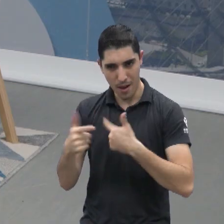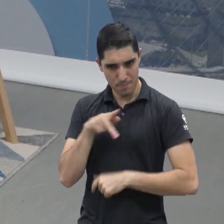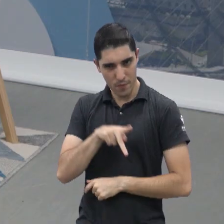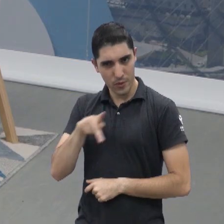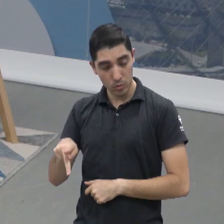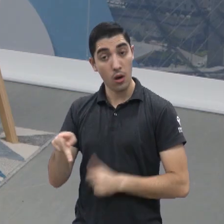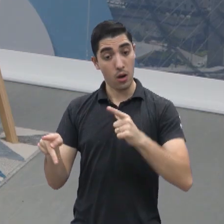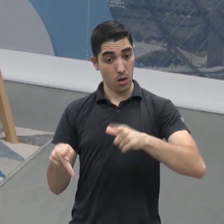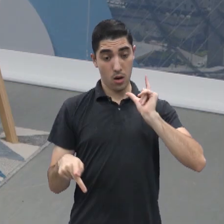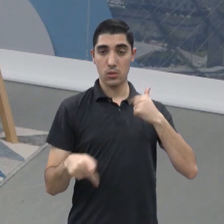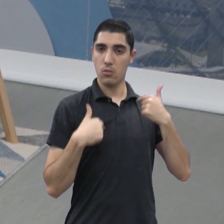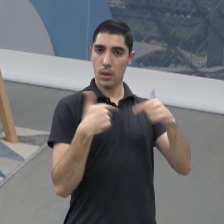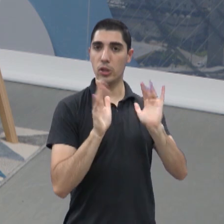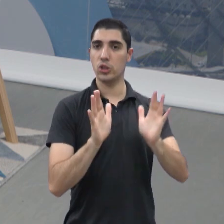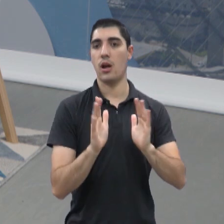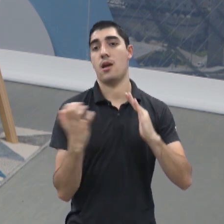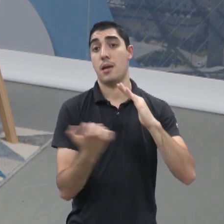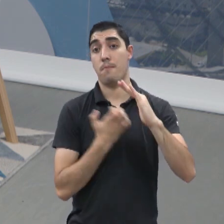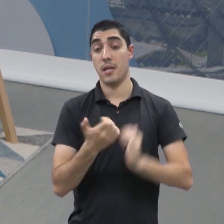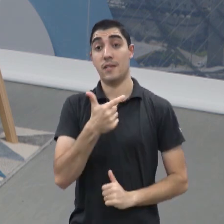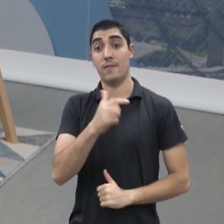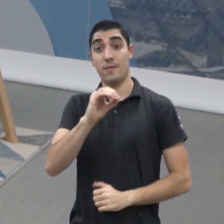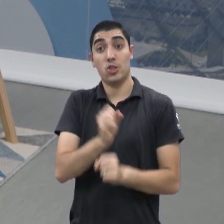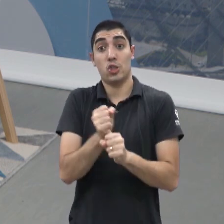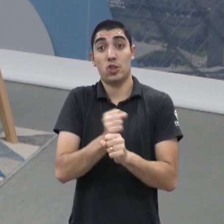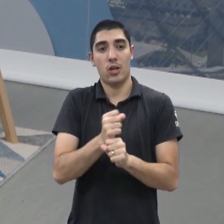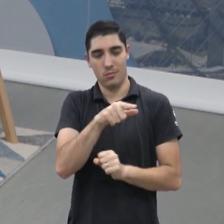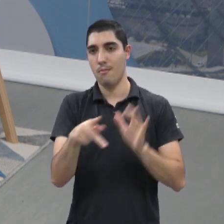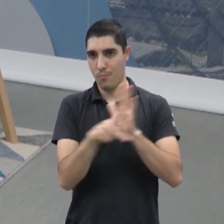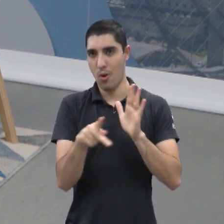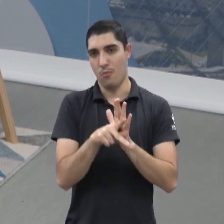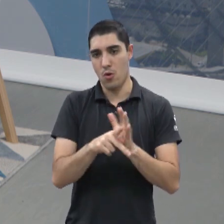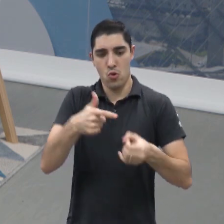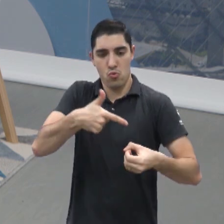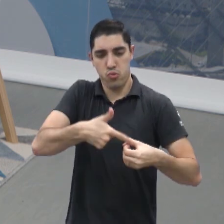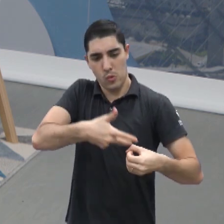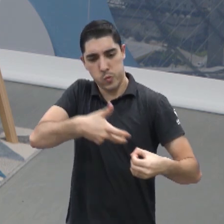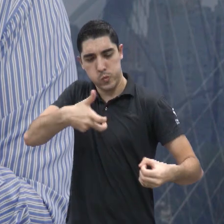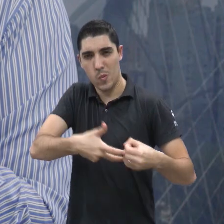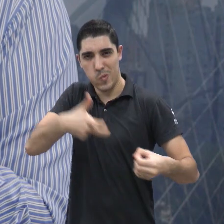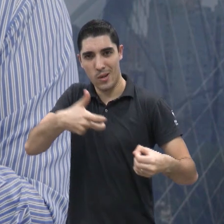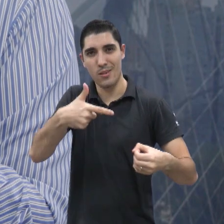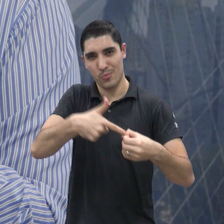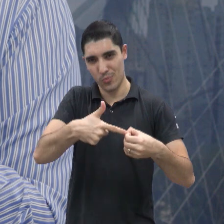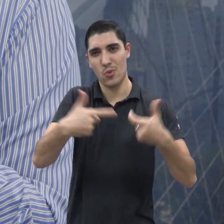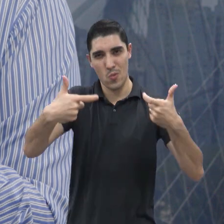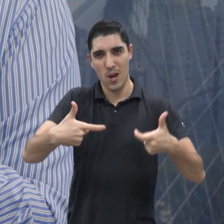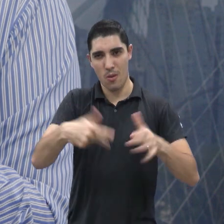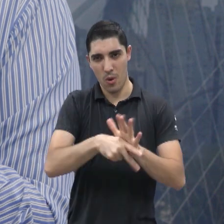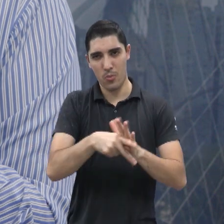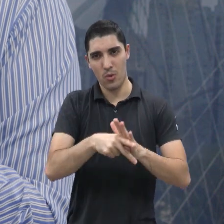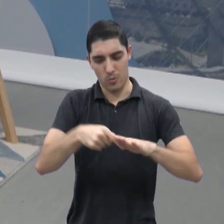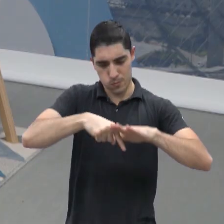Eu trabalhei 20 anos no mercado de petróleo. Então, eu venho de uma área de energia fóssil, né? Sim. Então,